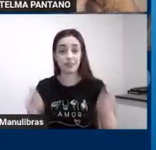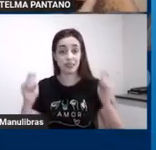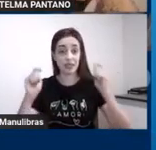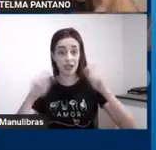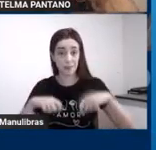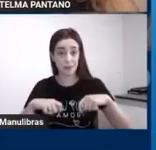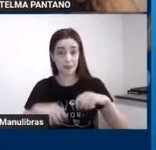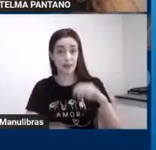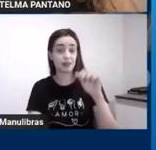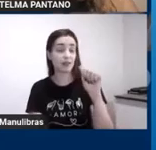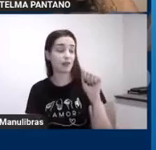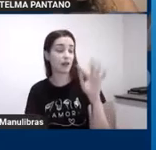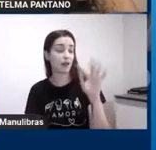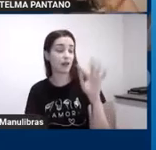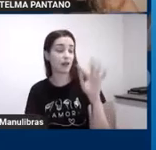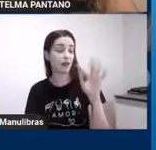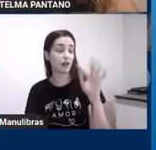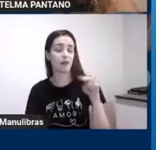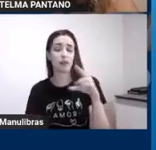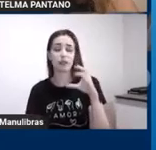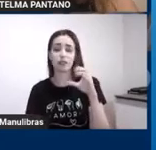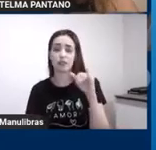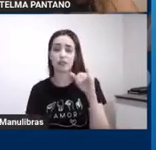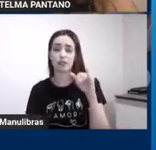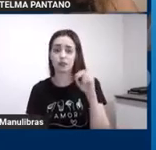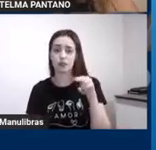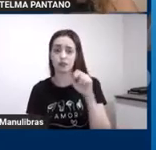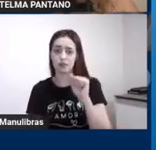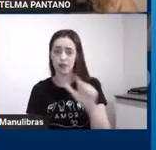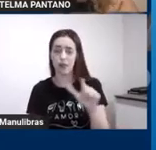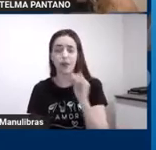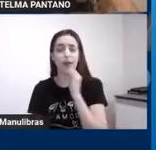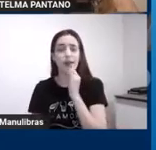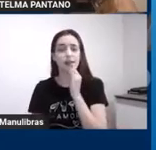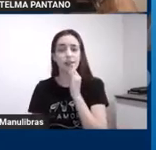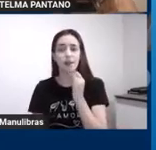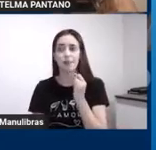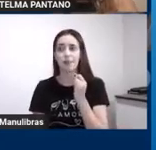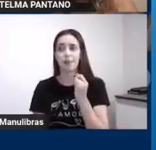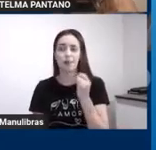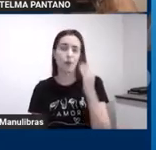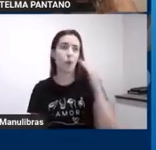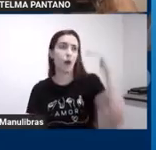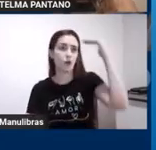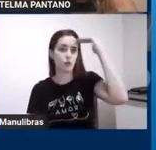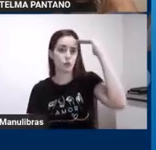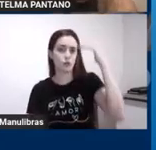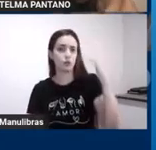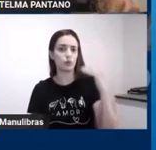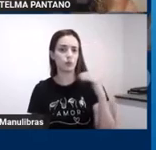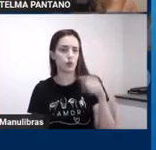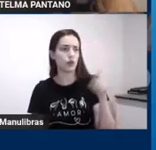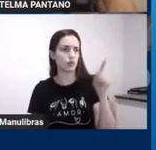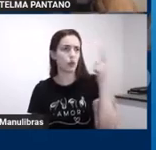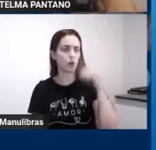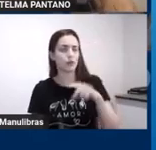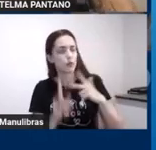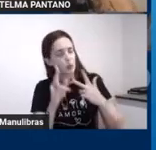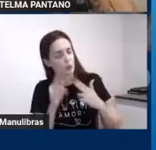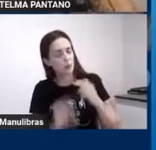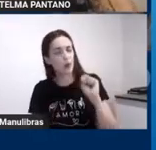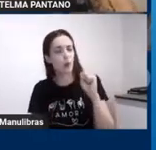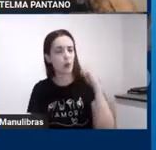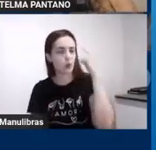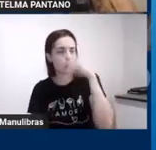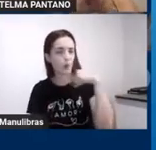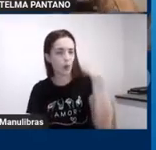a gente for pensar num adulto que dormiu oito horas à noite que está no comecinho do dia a gente fala mais ou menos em